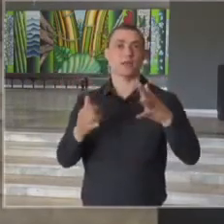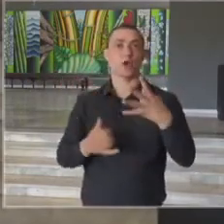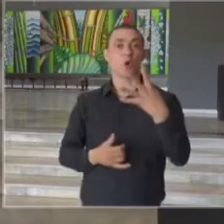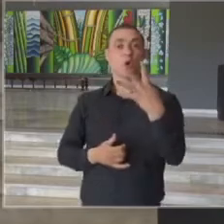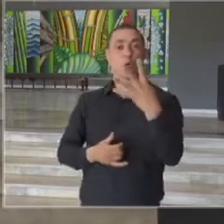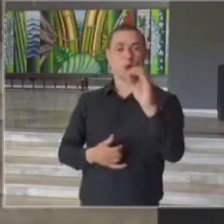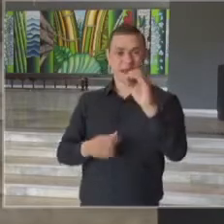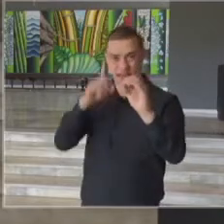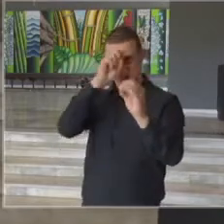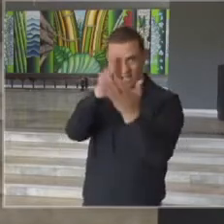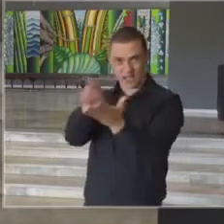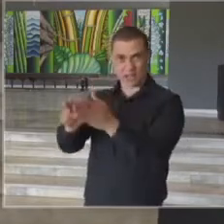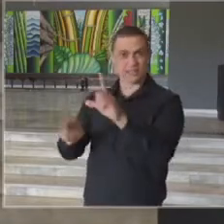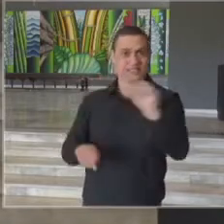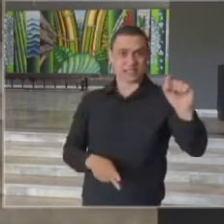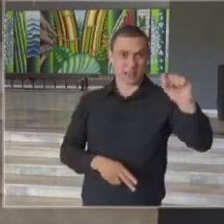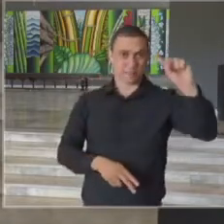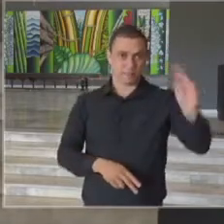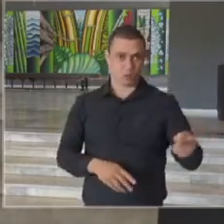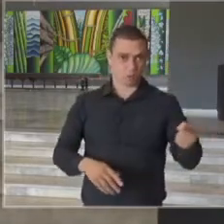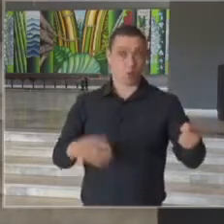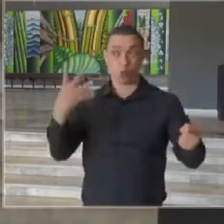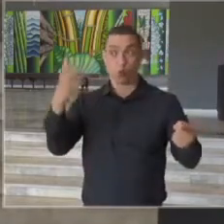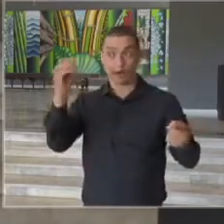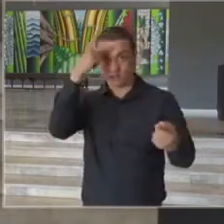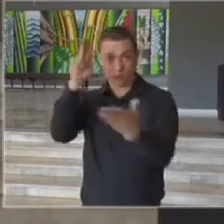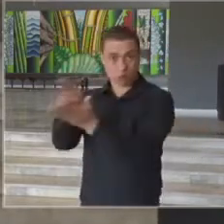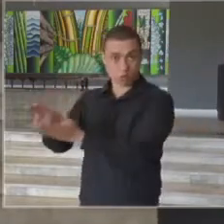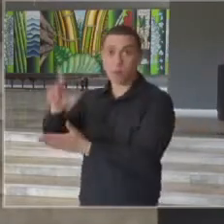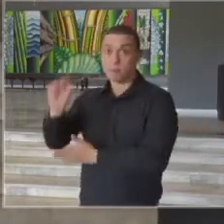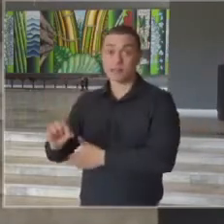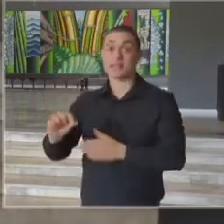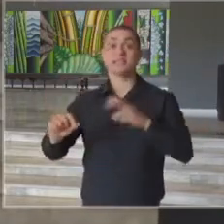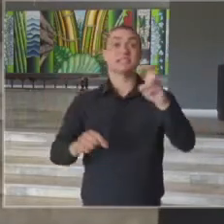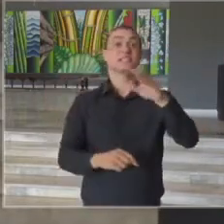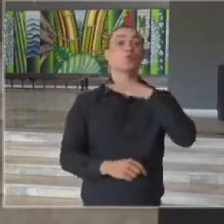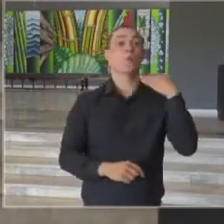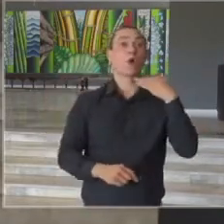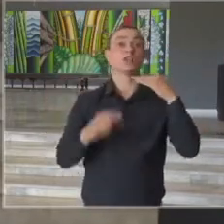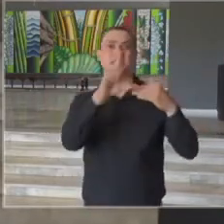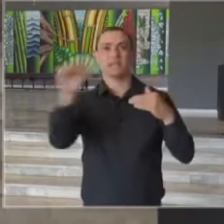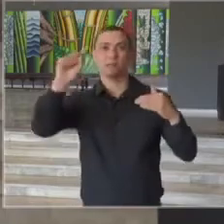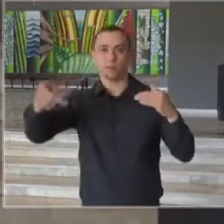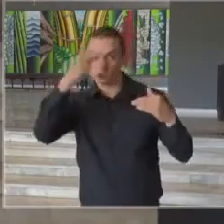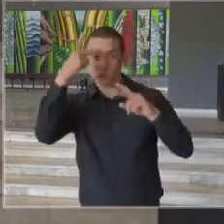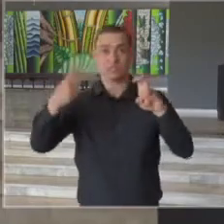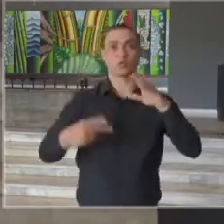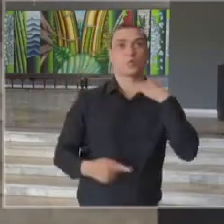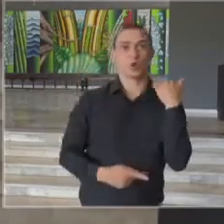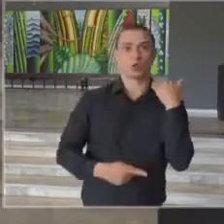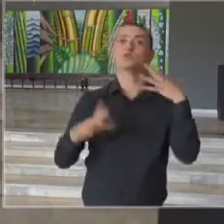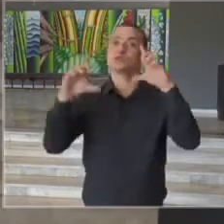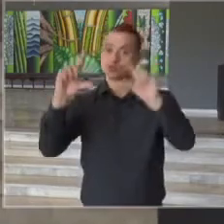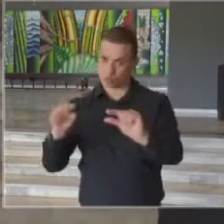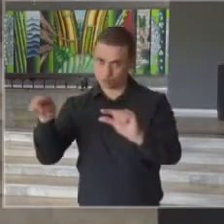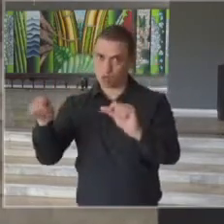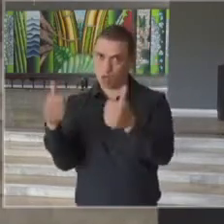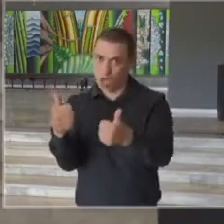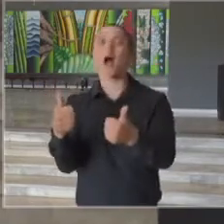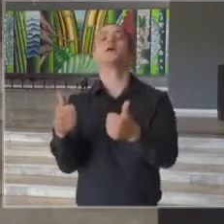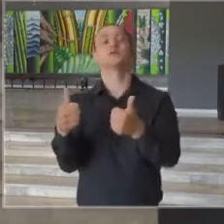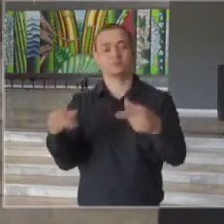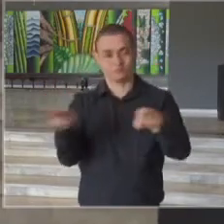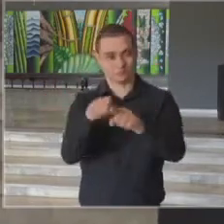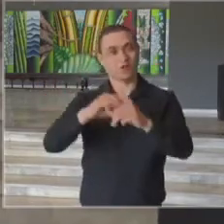40 internações a cada 100 mil habitantes, 5 óbitos a cada 100 mil habitantes. Então, além da redução, é